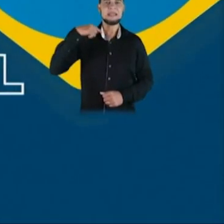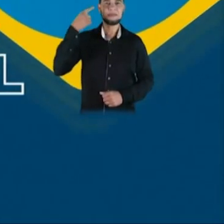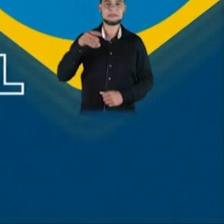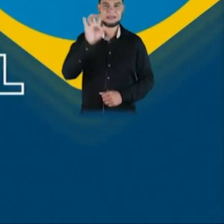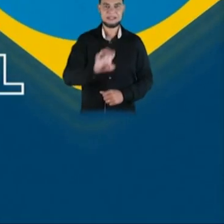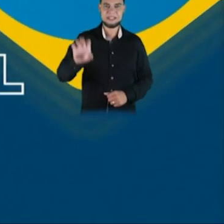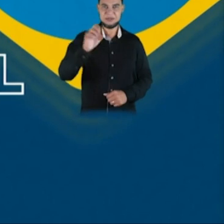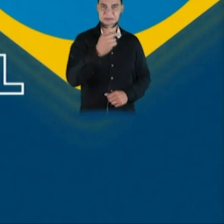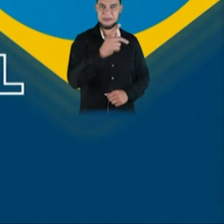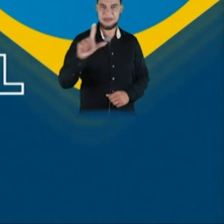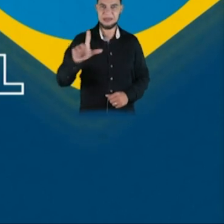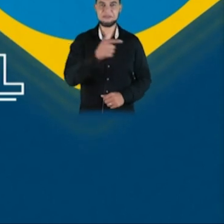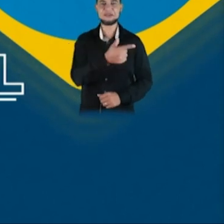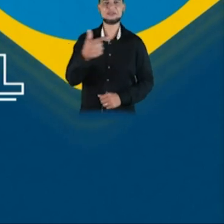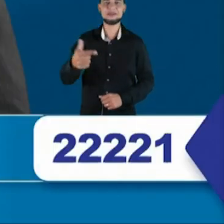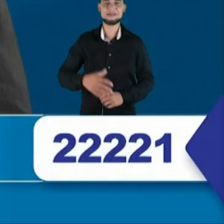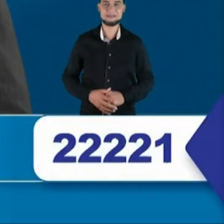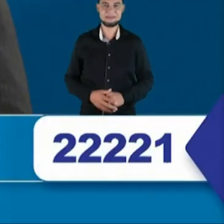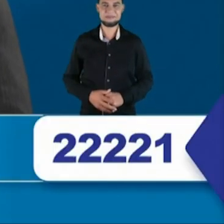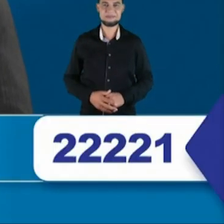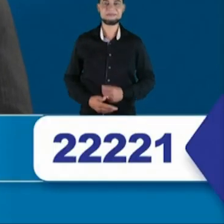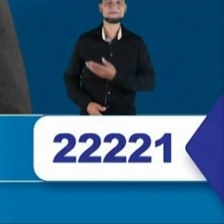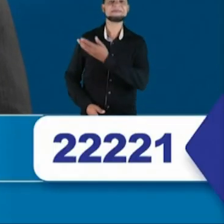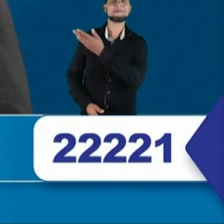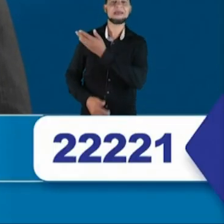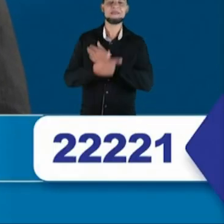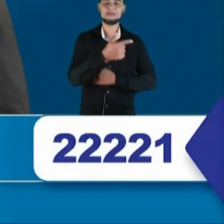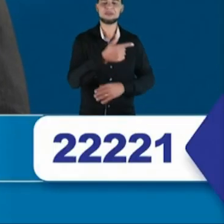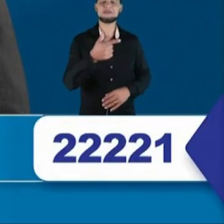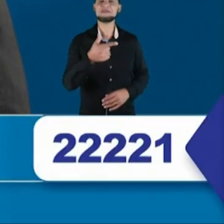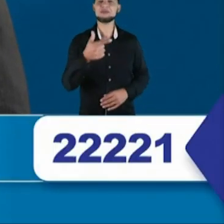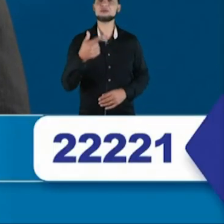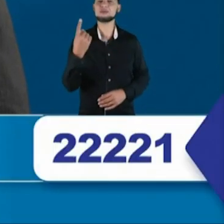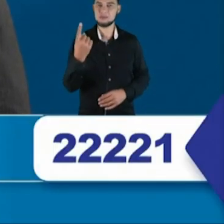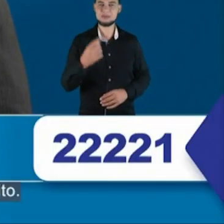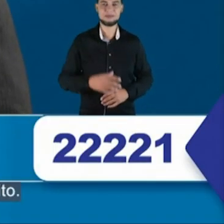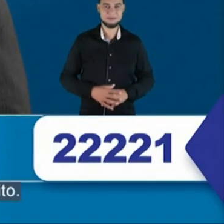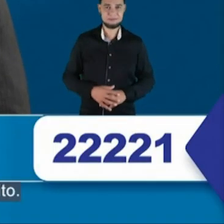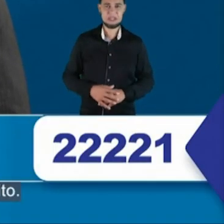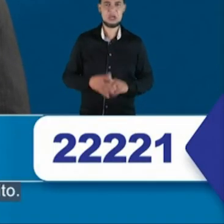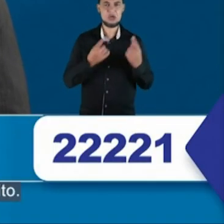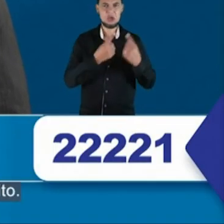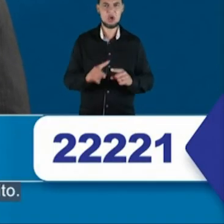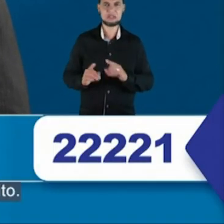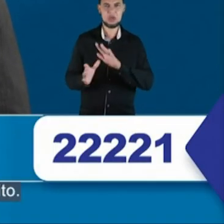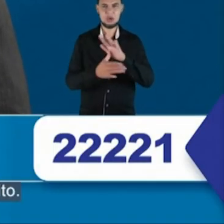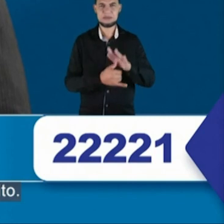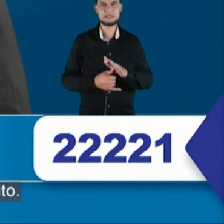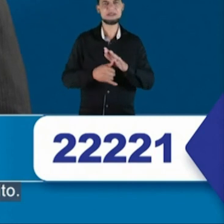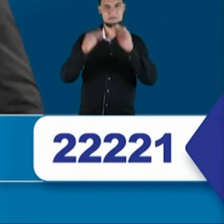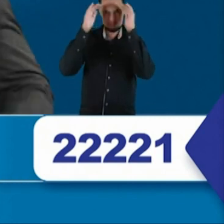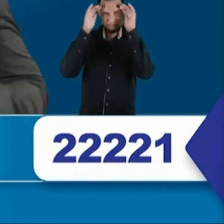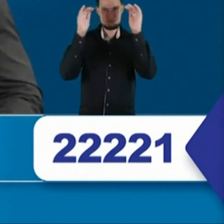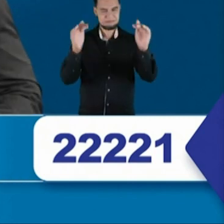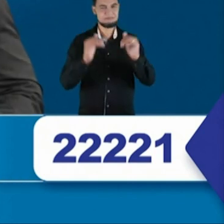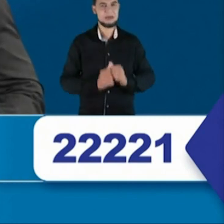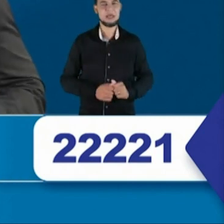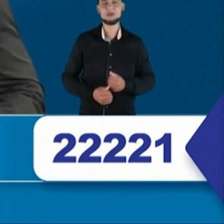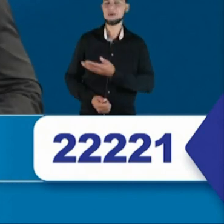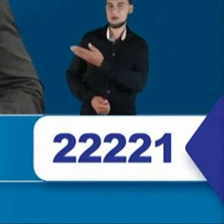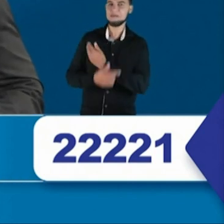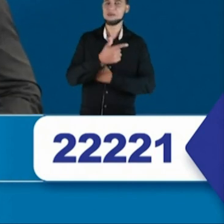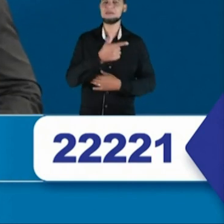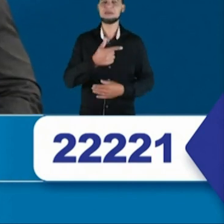Deputados estaduais, PL 22. Sou o doutor Tiago, 22, 22, 1. Anticorrupção, moralidade e respeito. Doutor